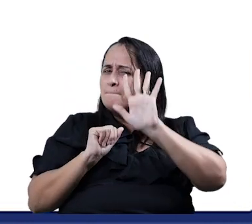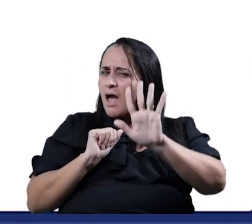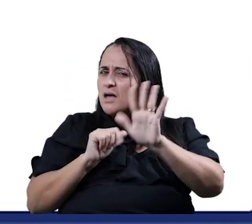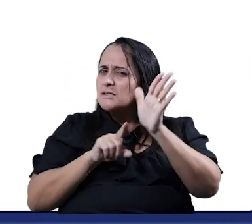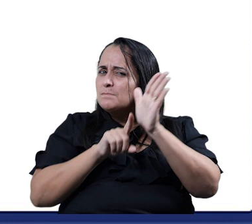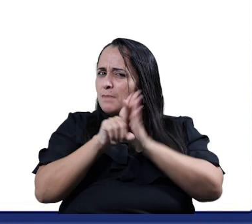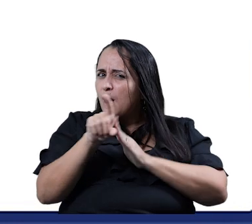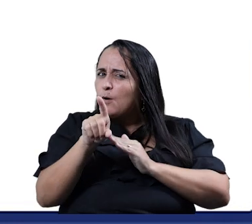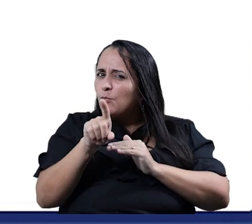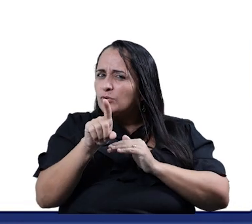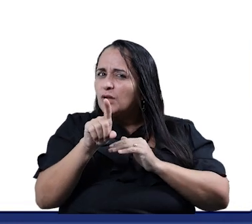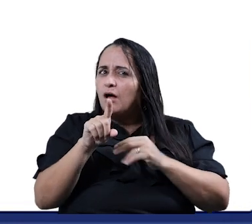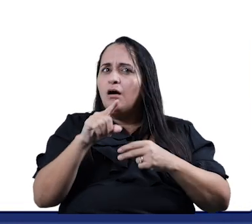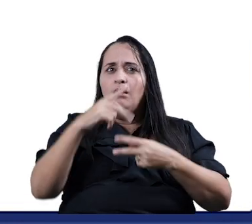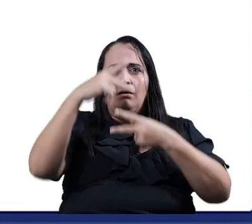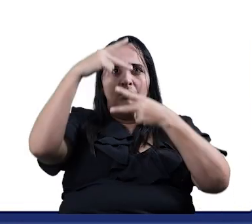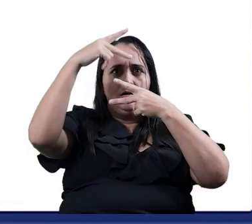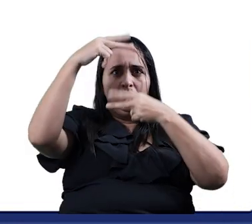mesma letra?